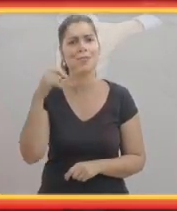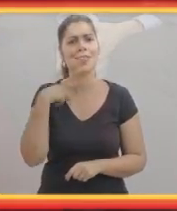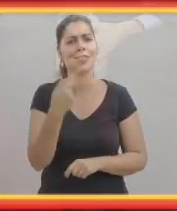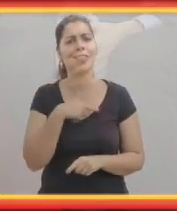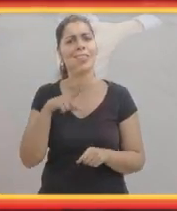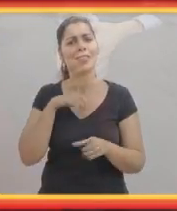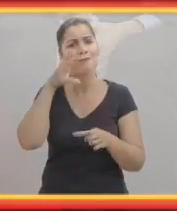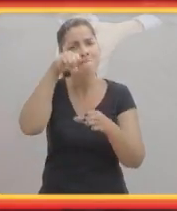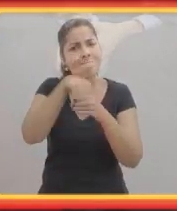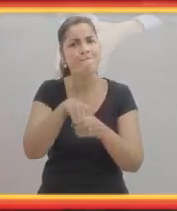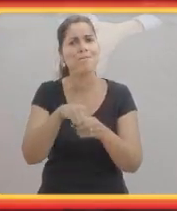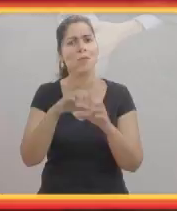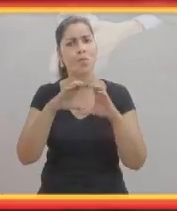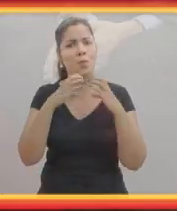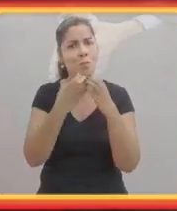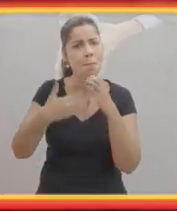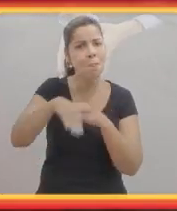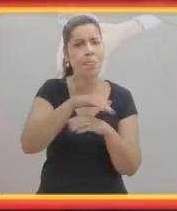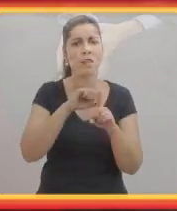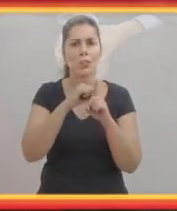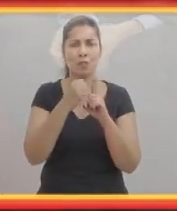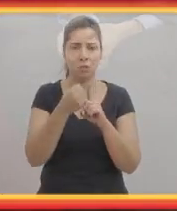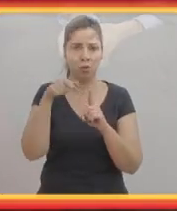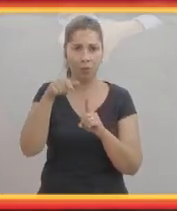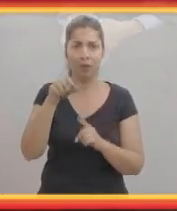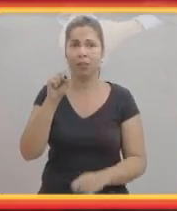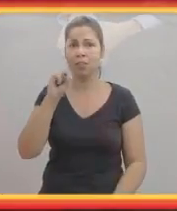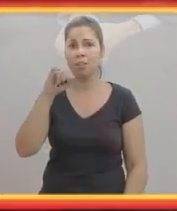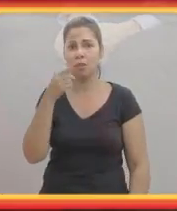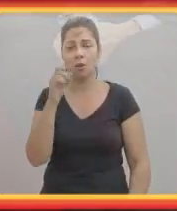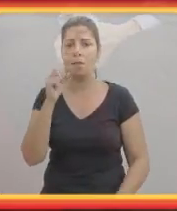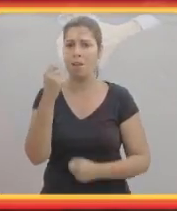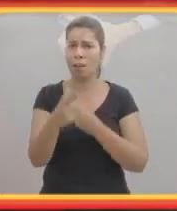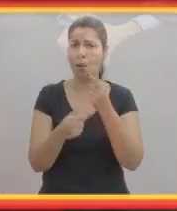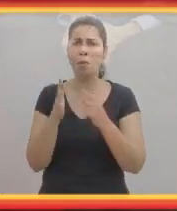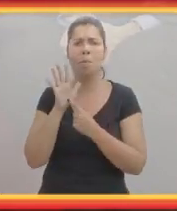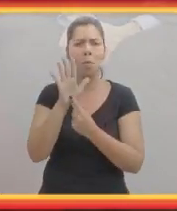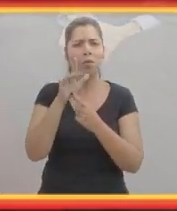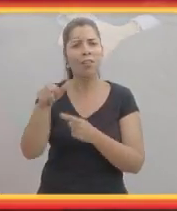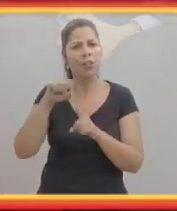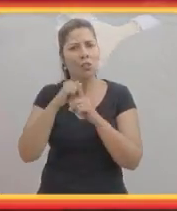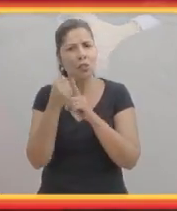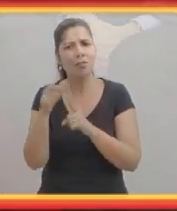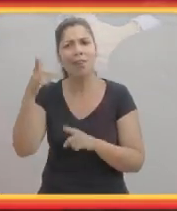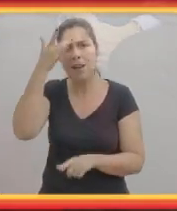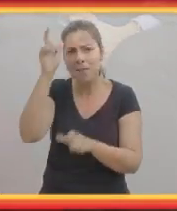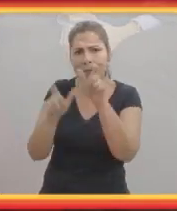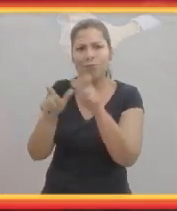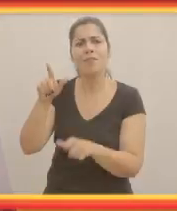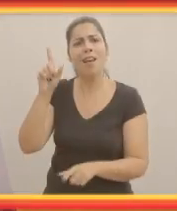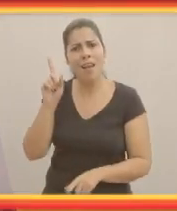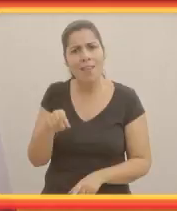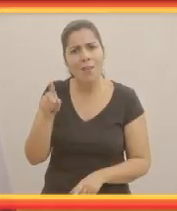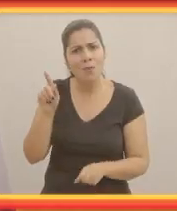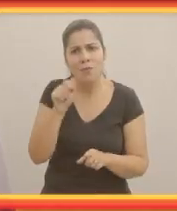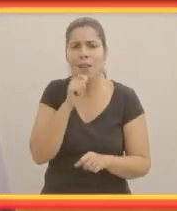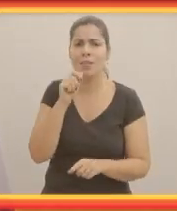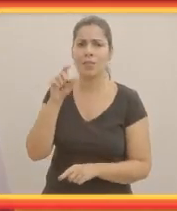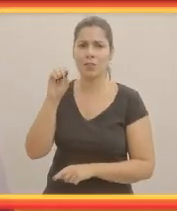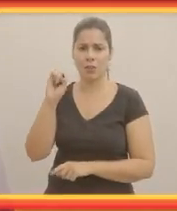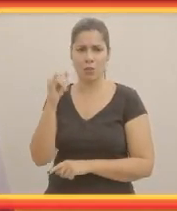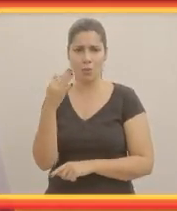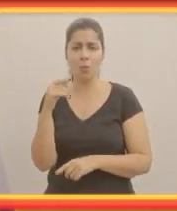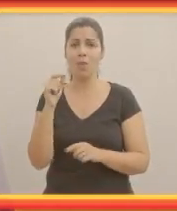negado, porque a escola não tem condições de oferecer um ensino adaptado para aquela criança. Então é